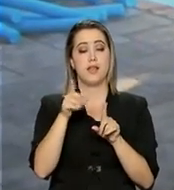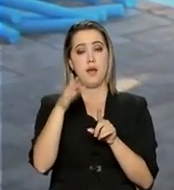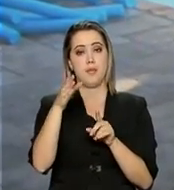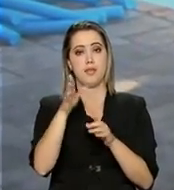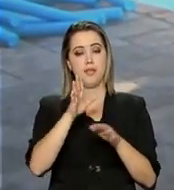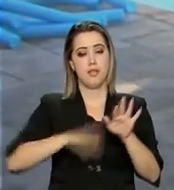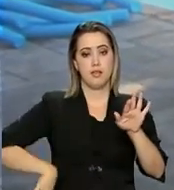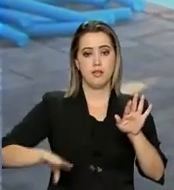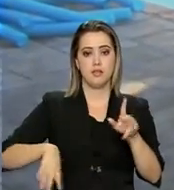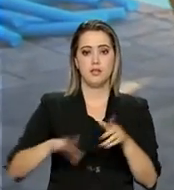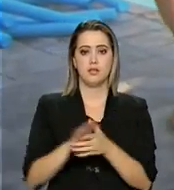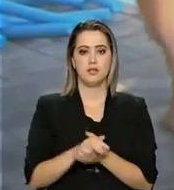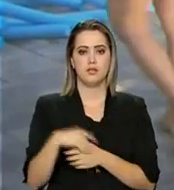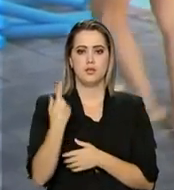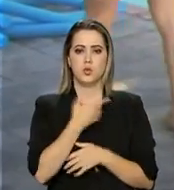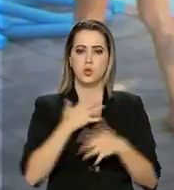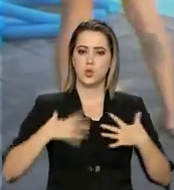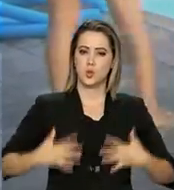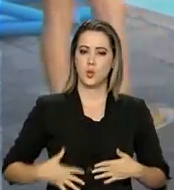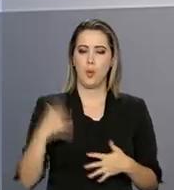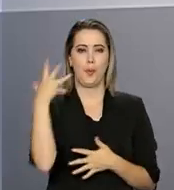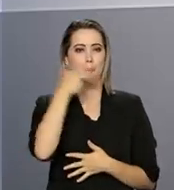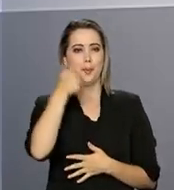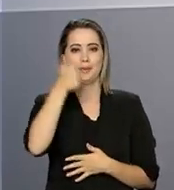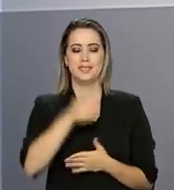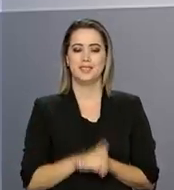músculos fazem o nosso corpo ficar bonito.